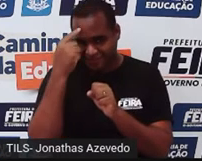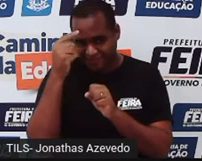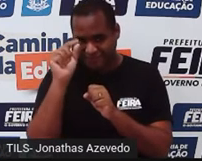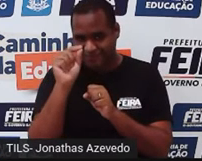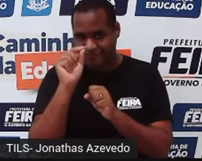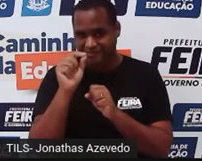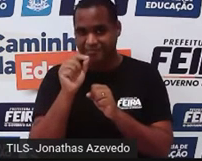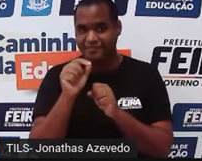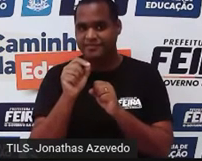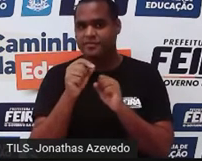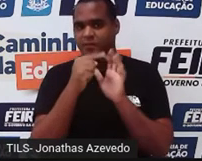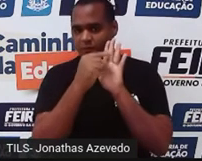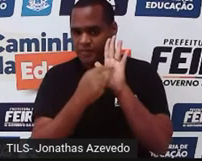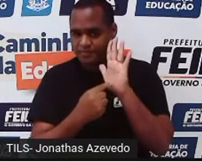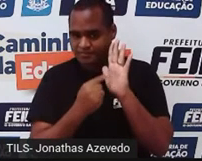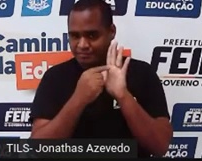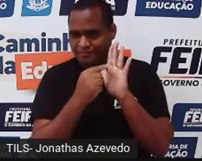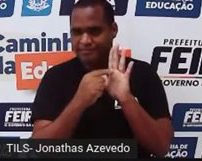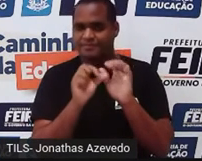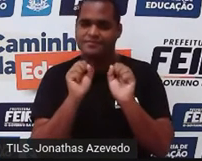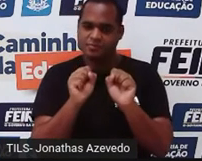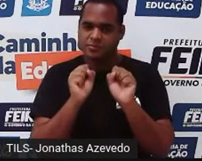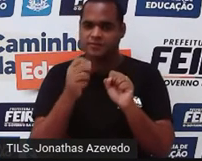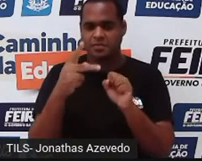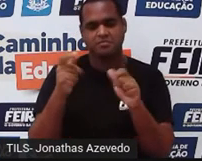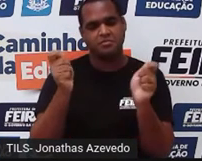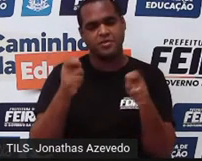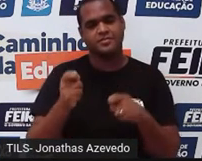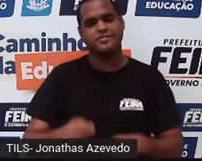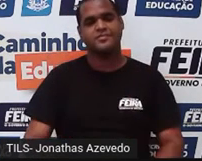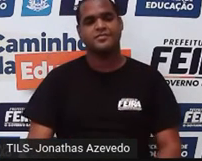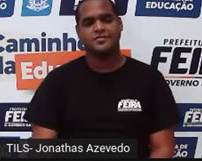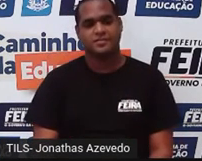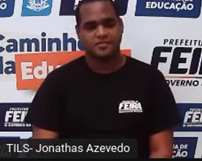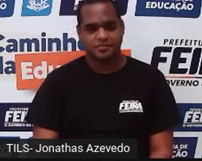Esqueci de falar isso. Vale a calculadora. Tá bom? Você pode fazer na calculadora.